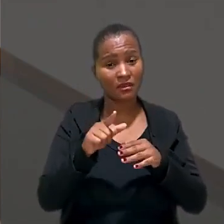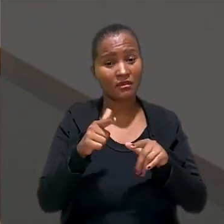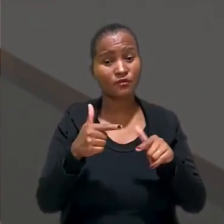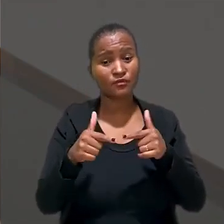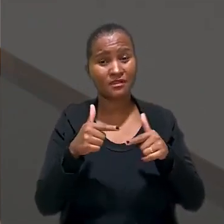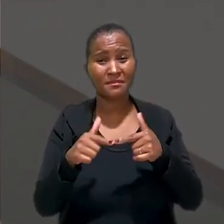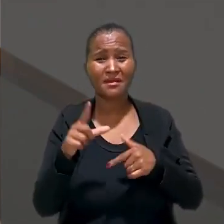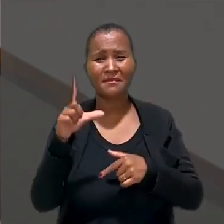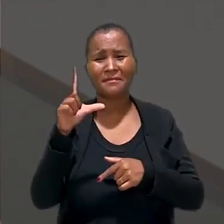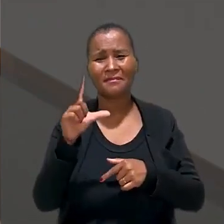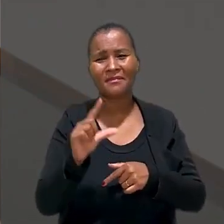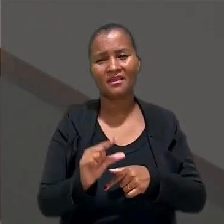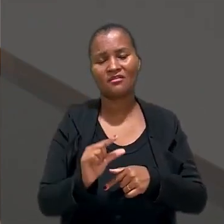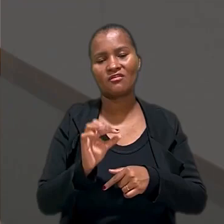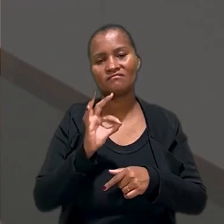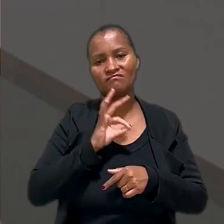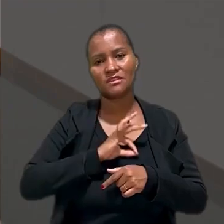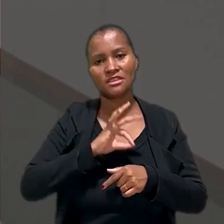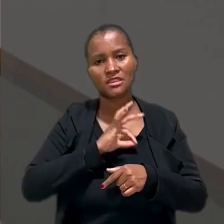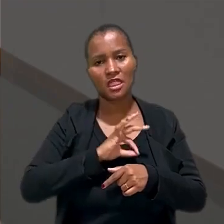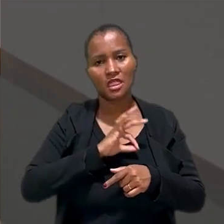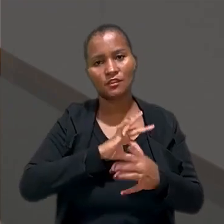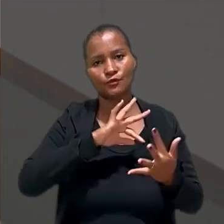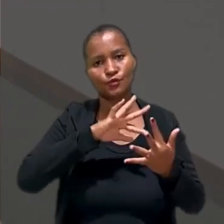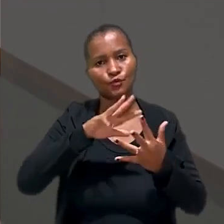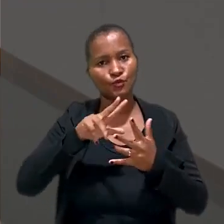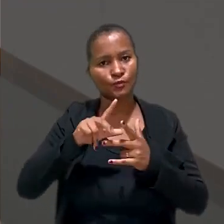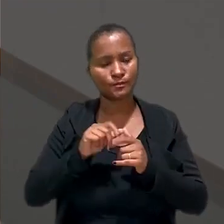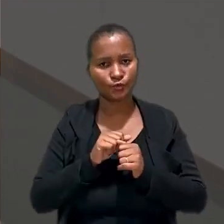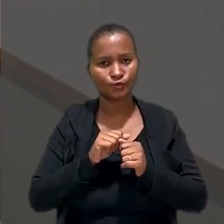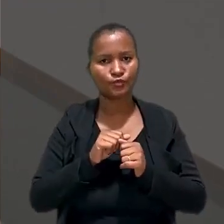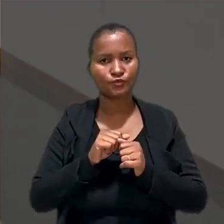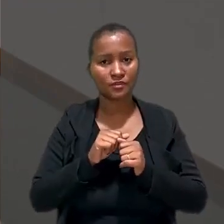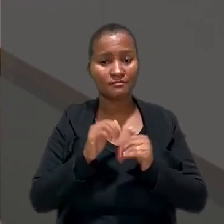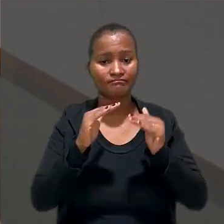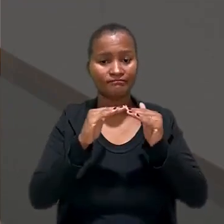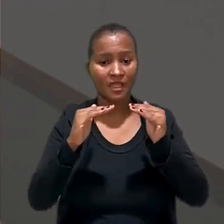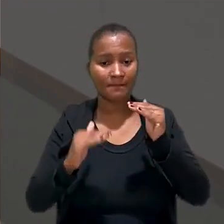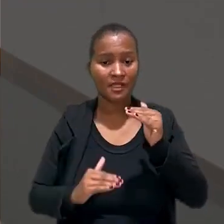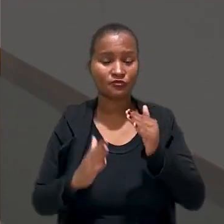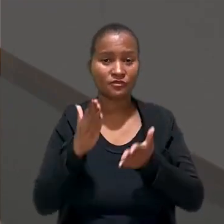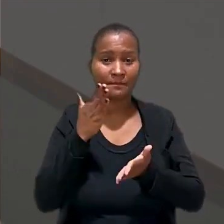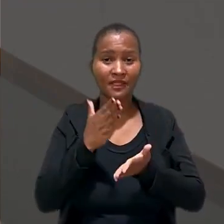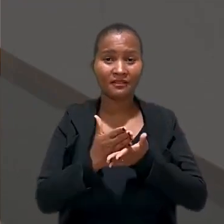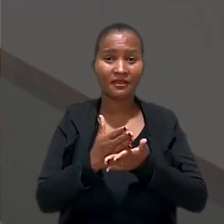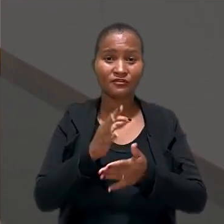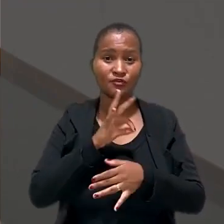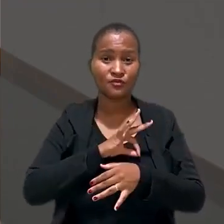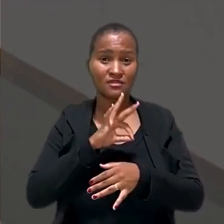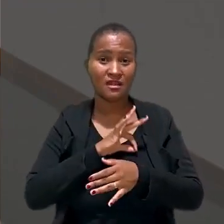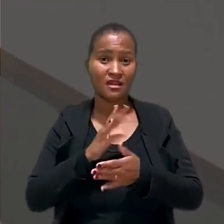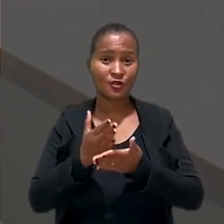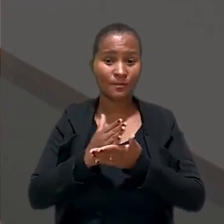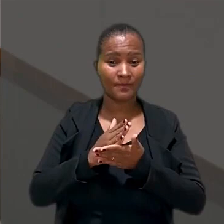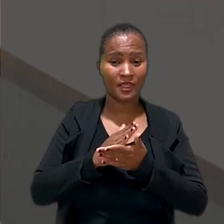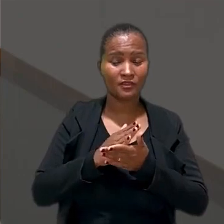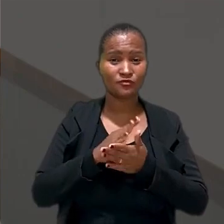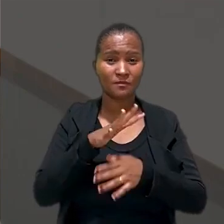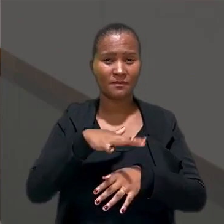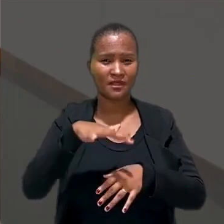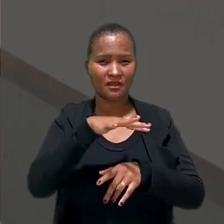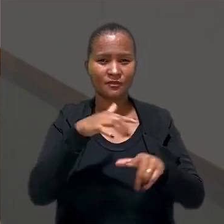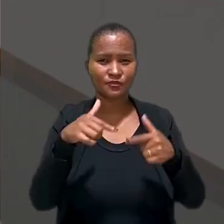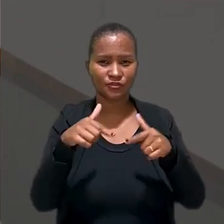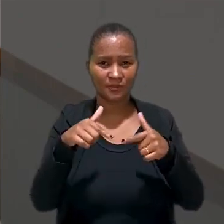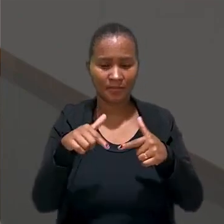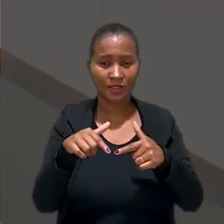é uma das ocupações com menor remuneração no mundo, chegando a ficar abaixo da metade do salário médio no mercado de